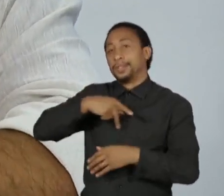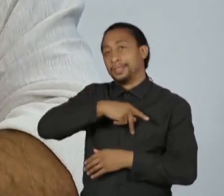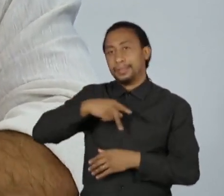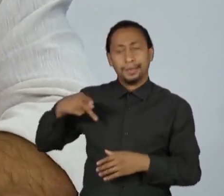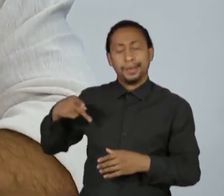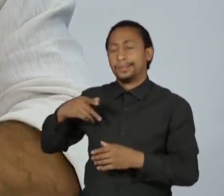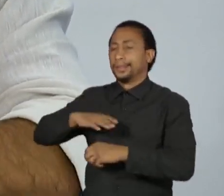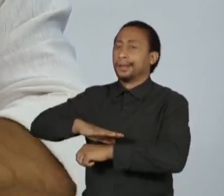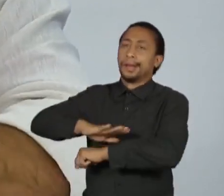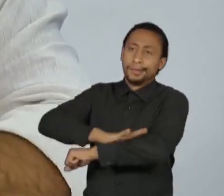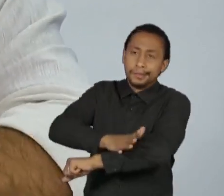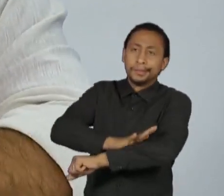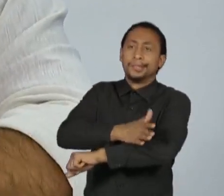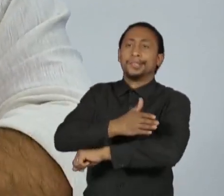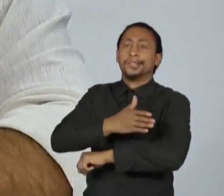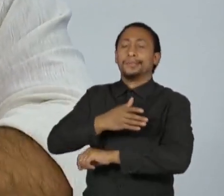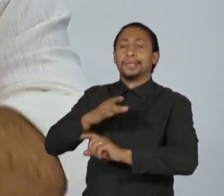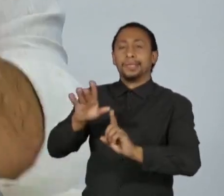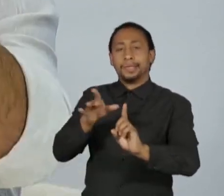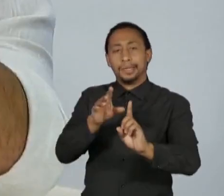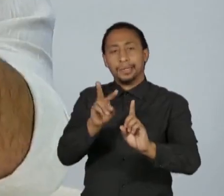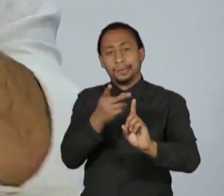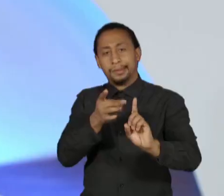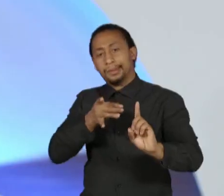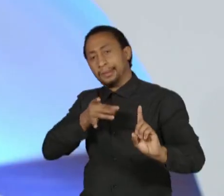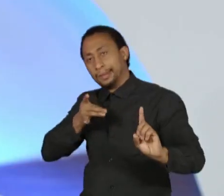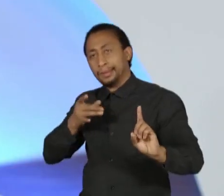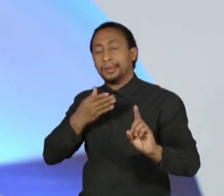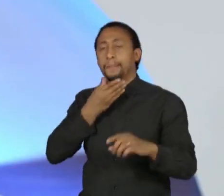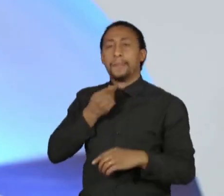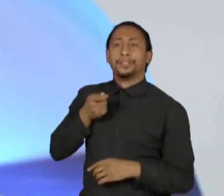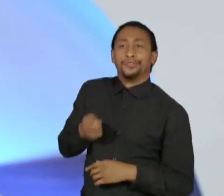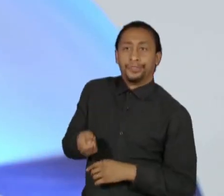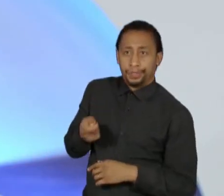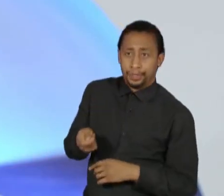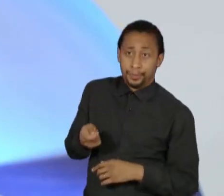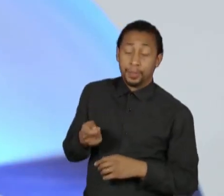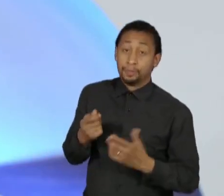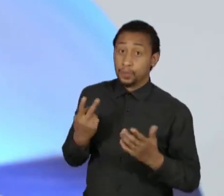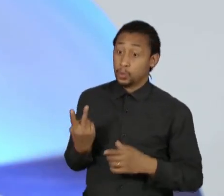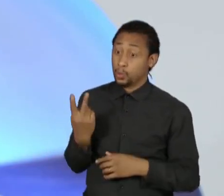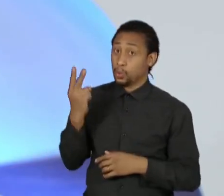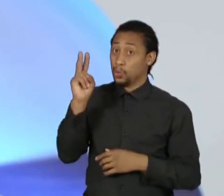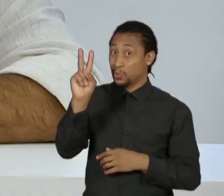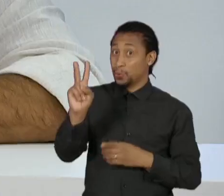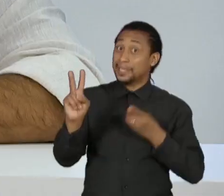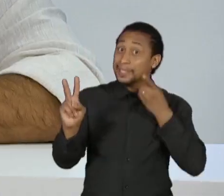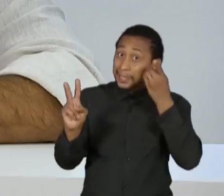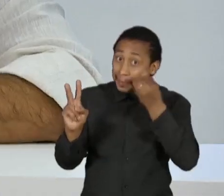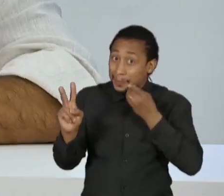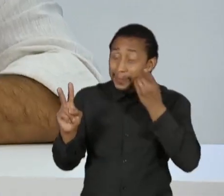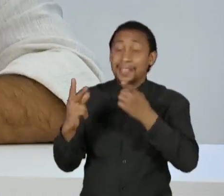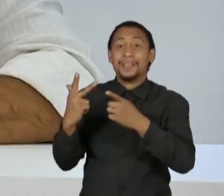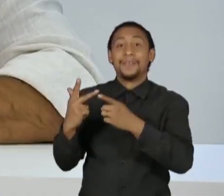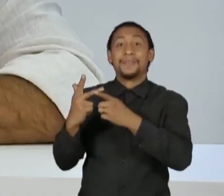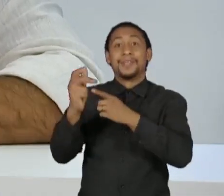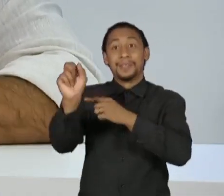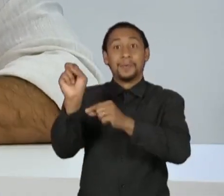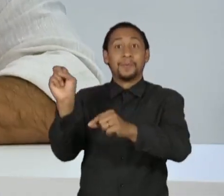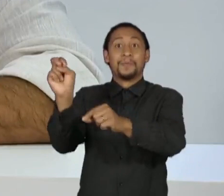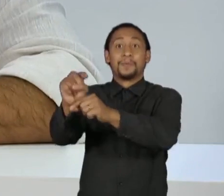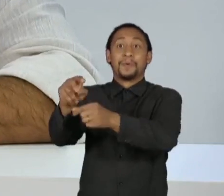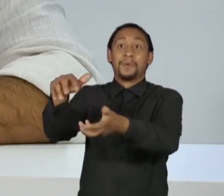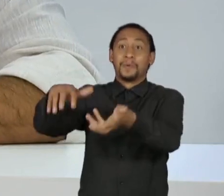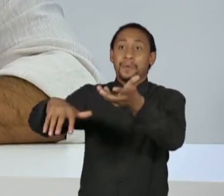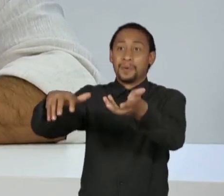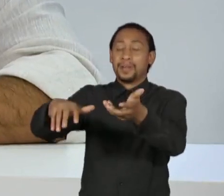homofóbicas e machistas. Tivemos agora duas deputadas trans eleitas para o Congresso. Queria saber se você acha que